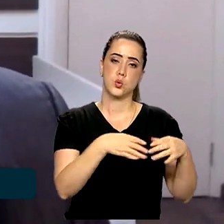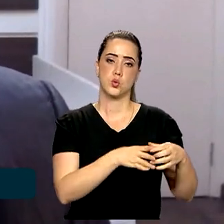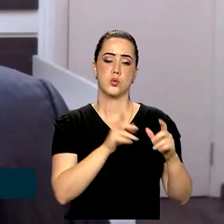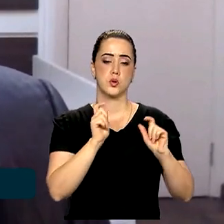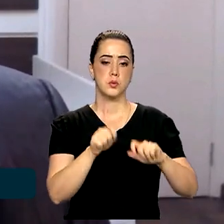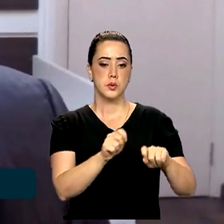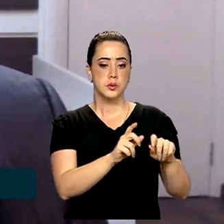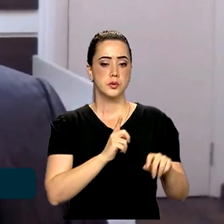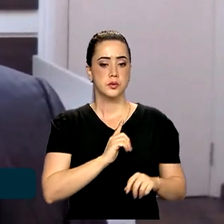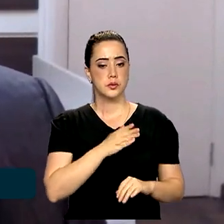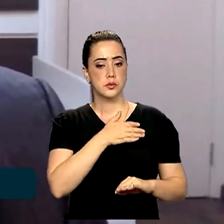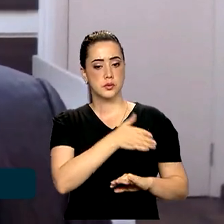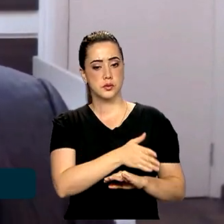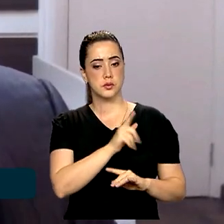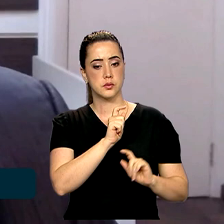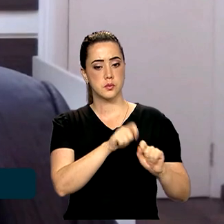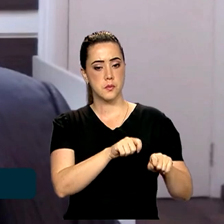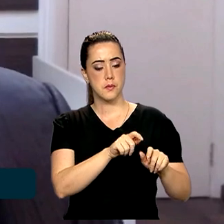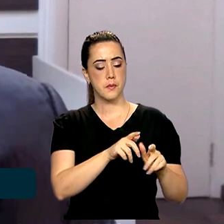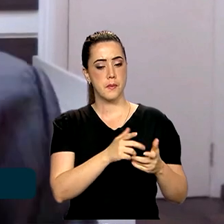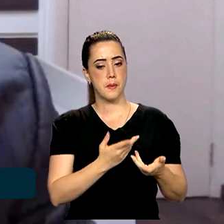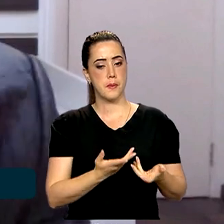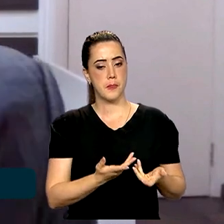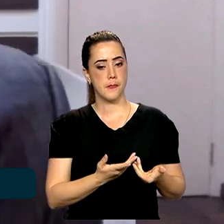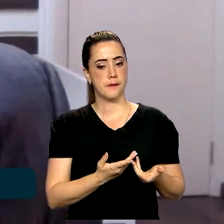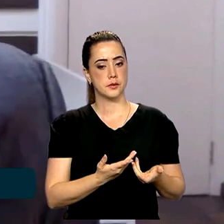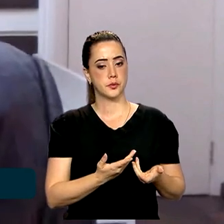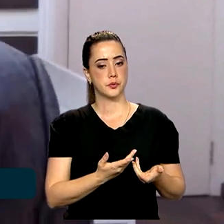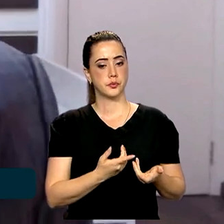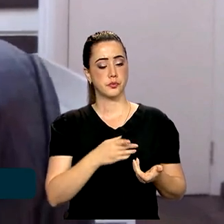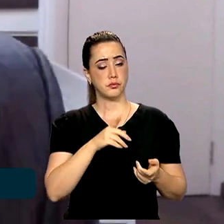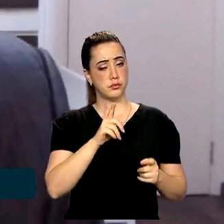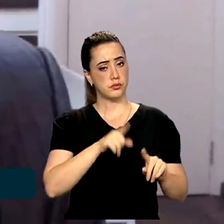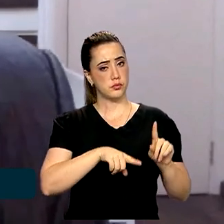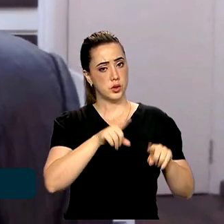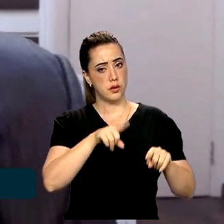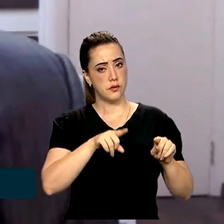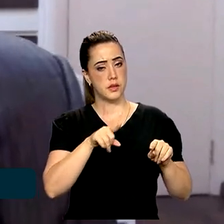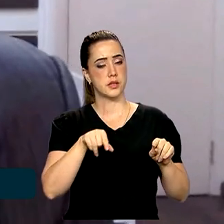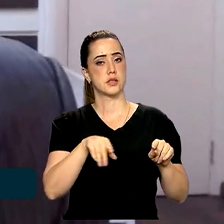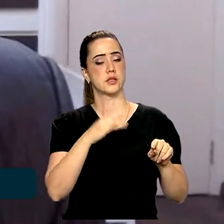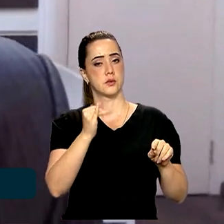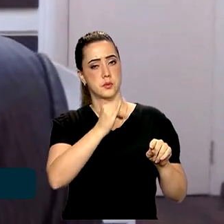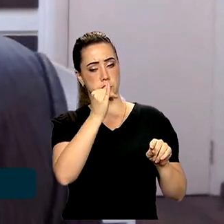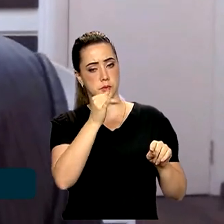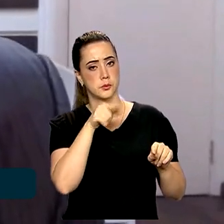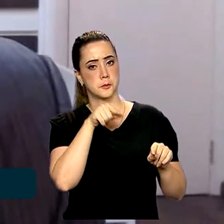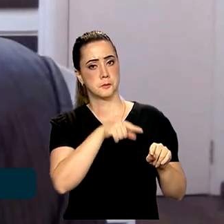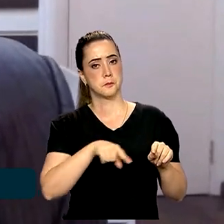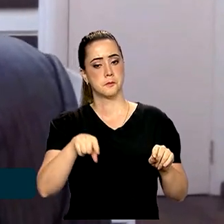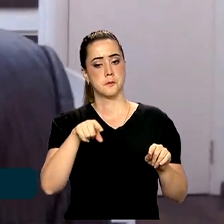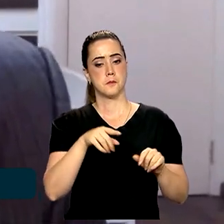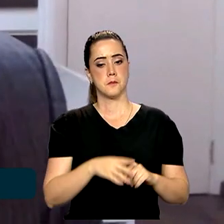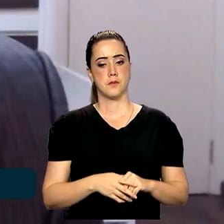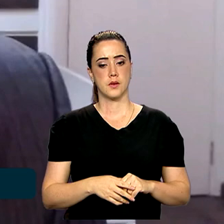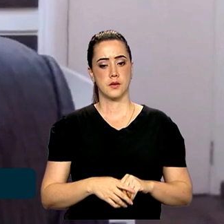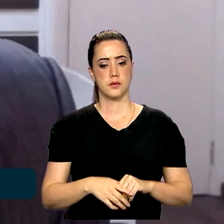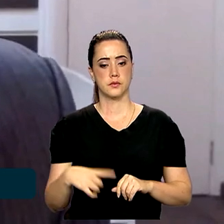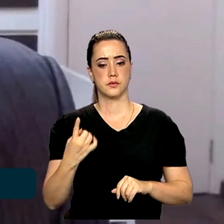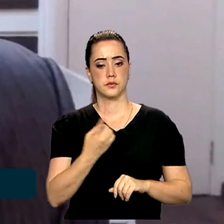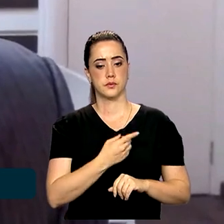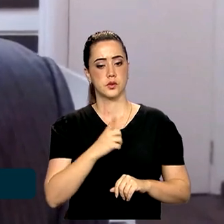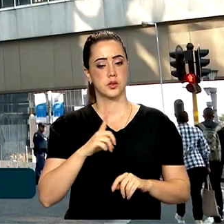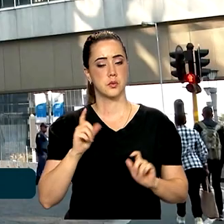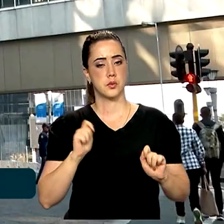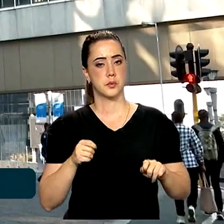massa crítica mais significativa e com isso ter uma